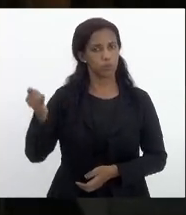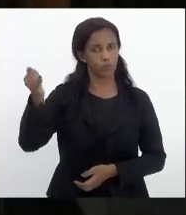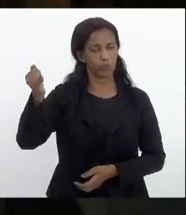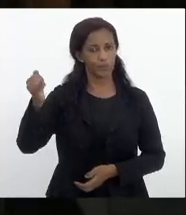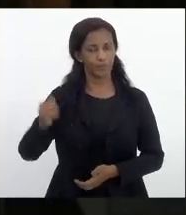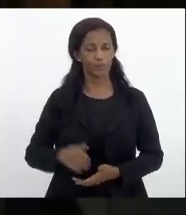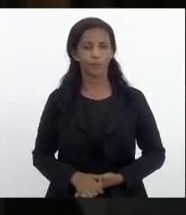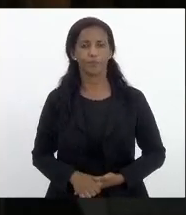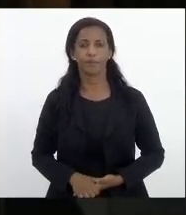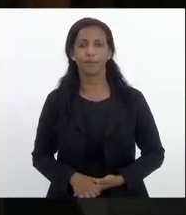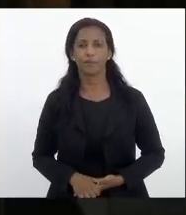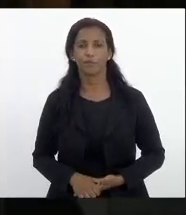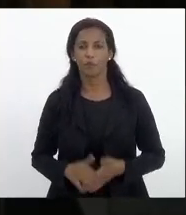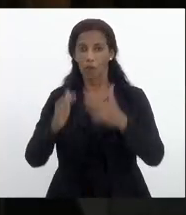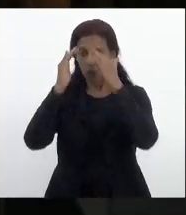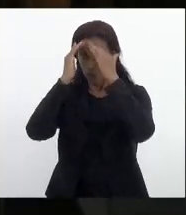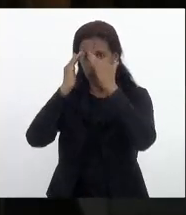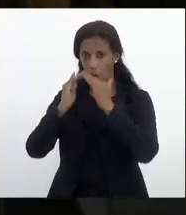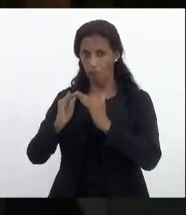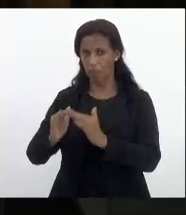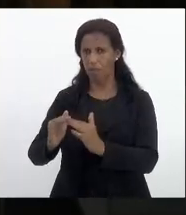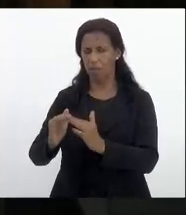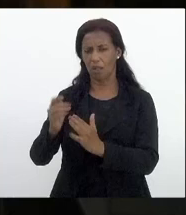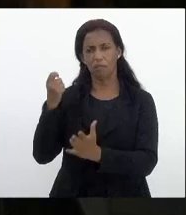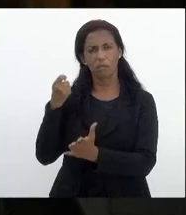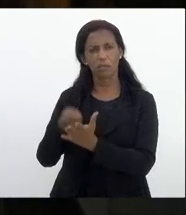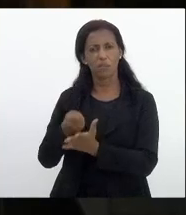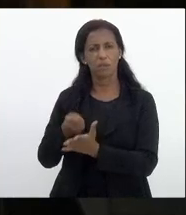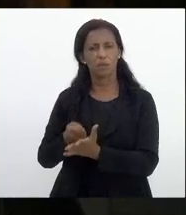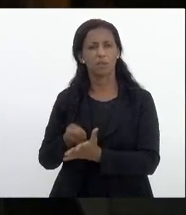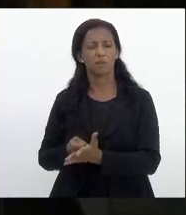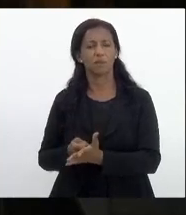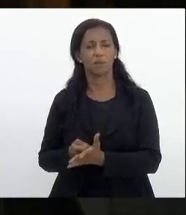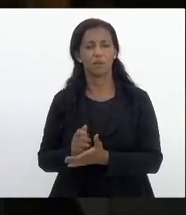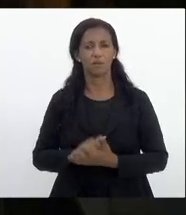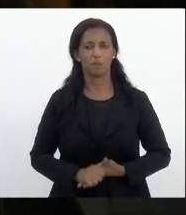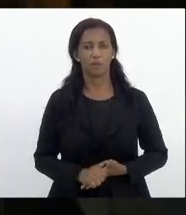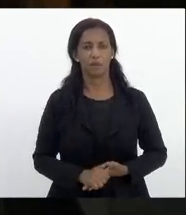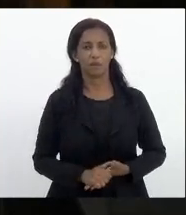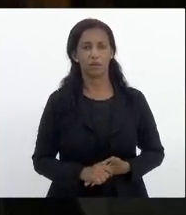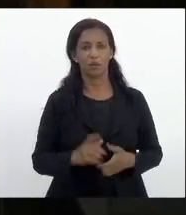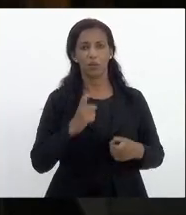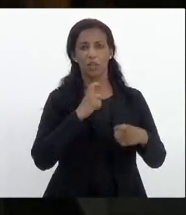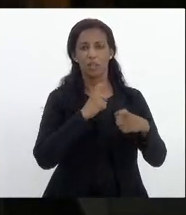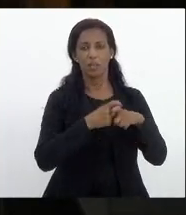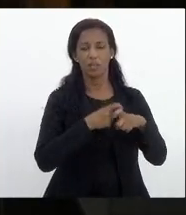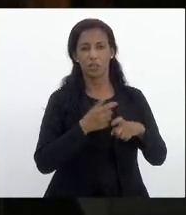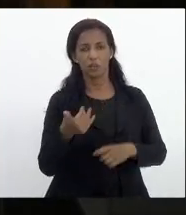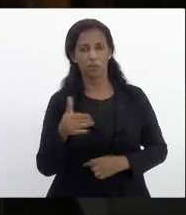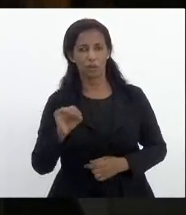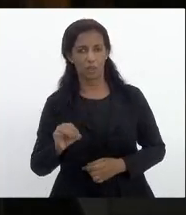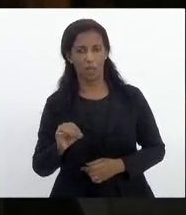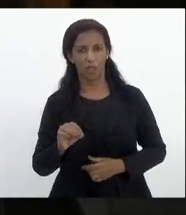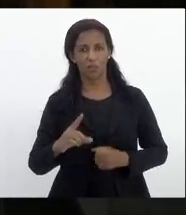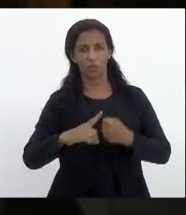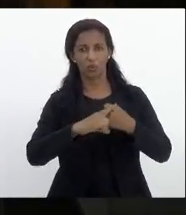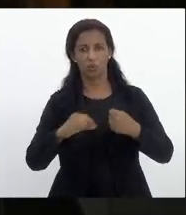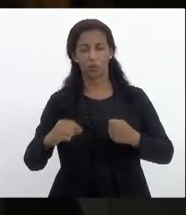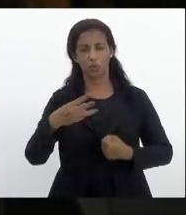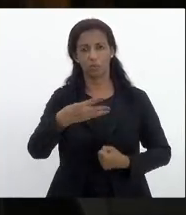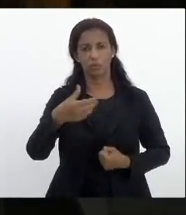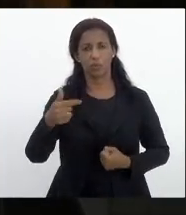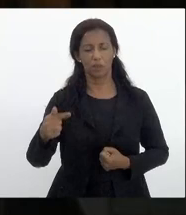cumprindo determinação do inciso 10 do artigo